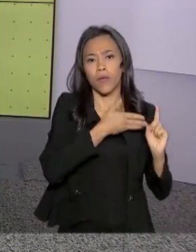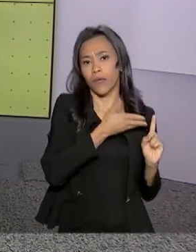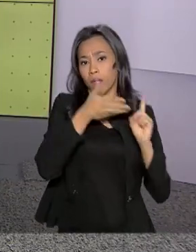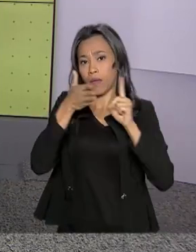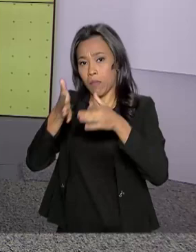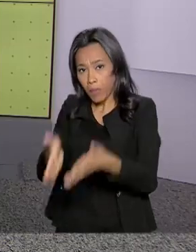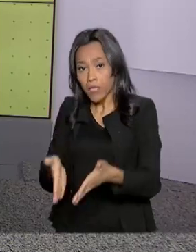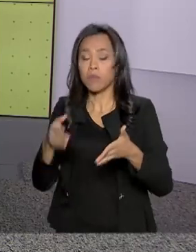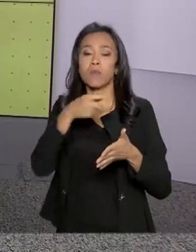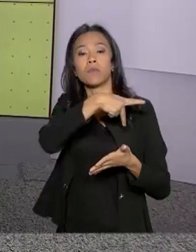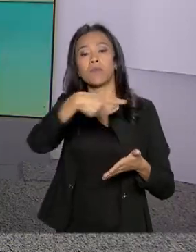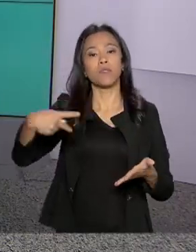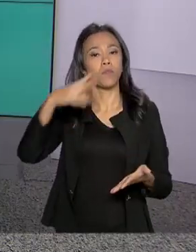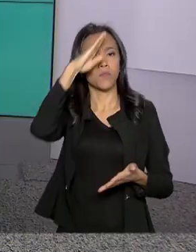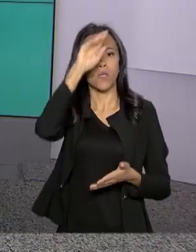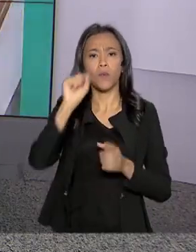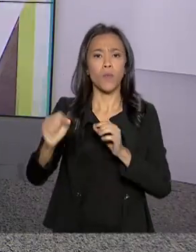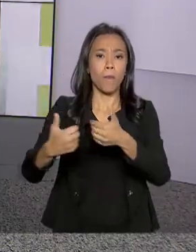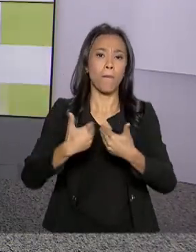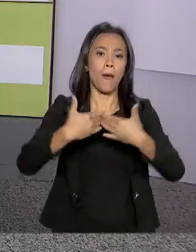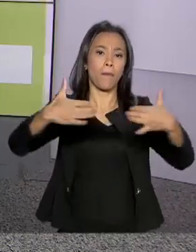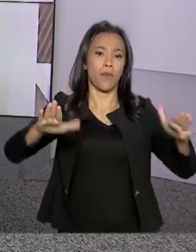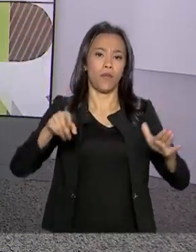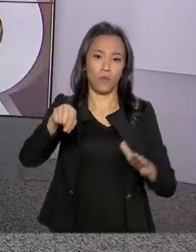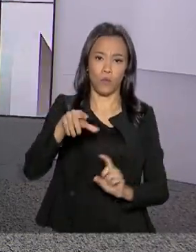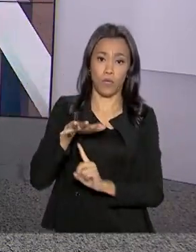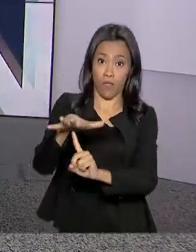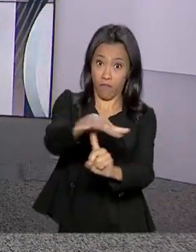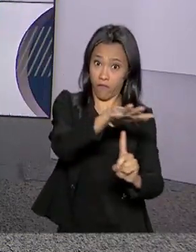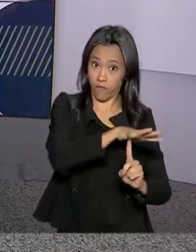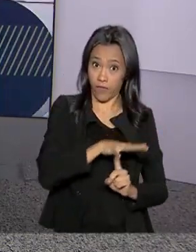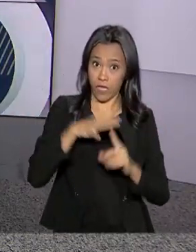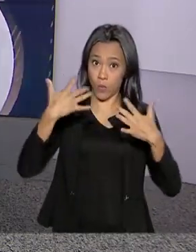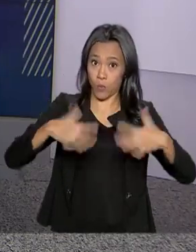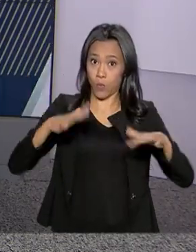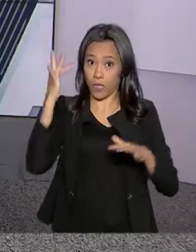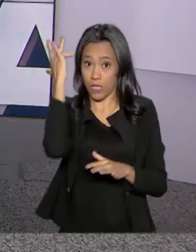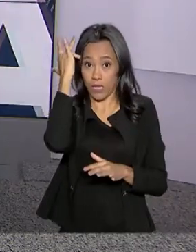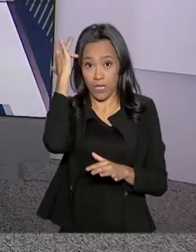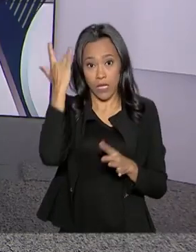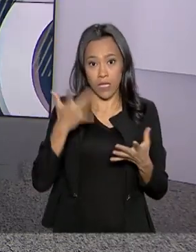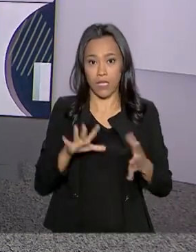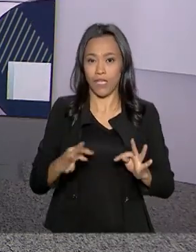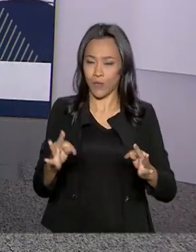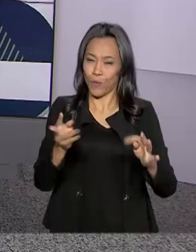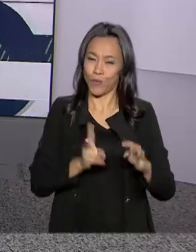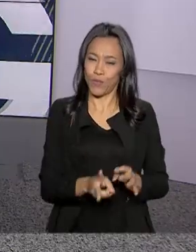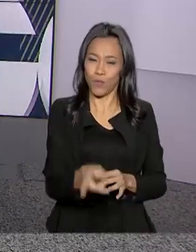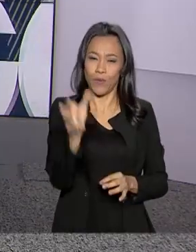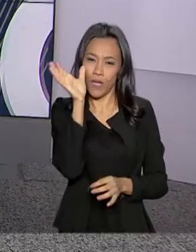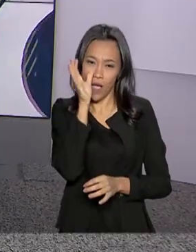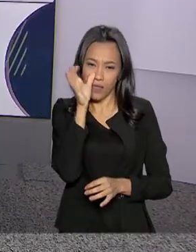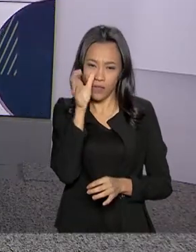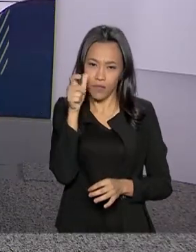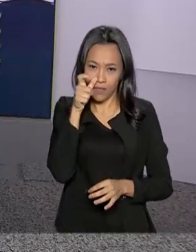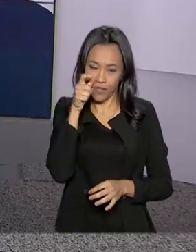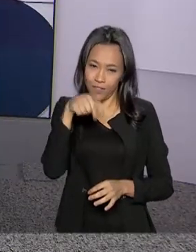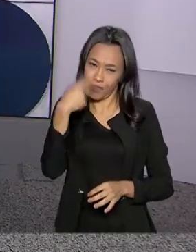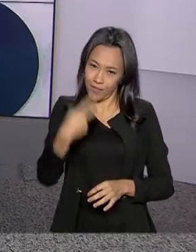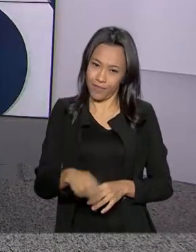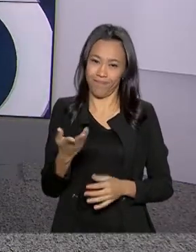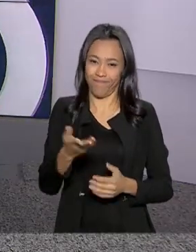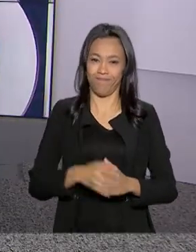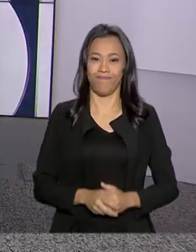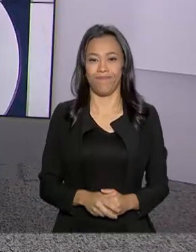Jair Bolsonaro na abertura da AgriShow, a maior feira de tecnologia agrícola. Continue acompanhando a programação da TV